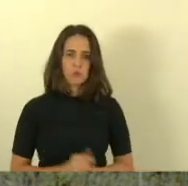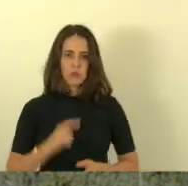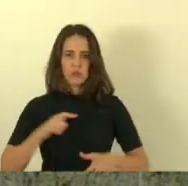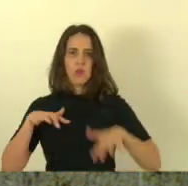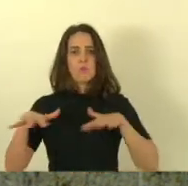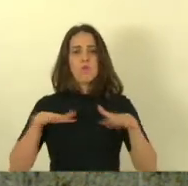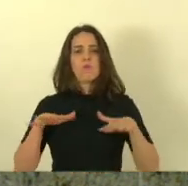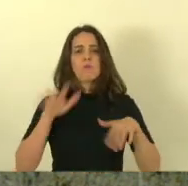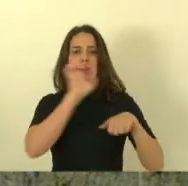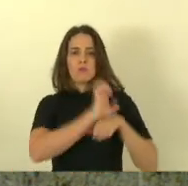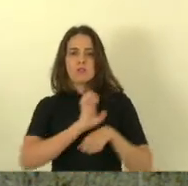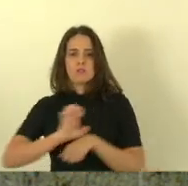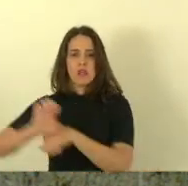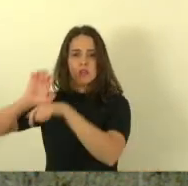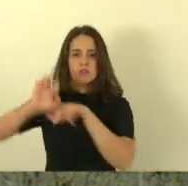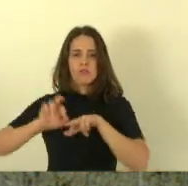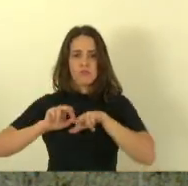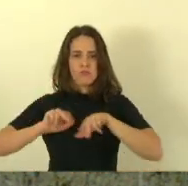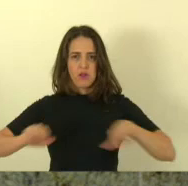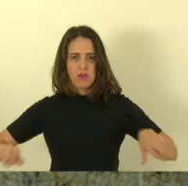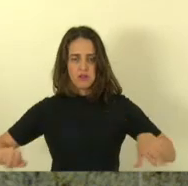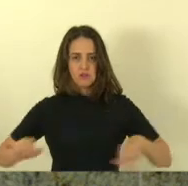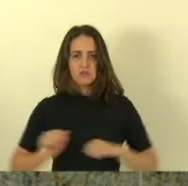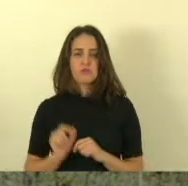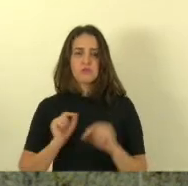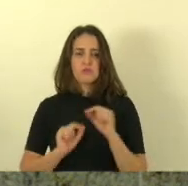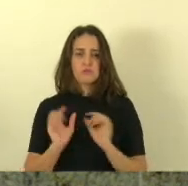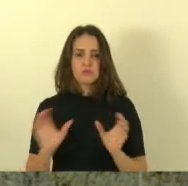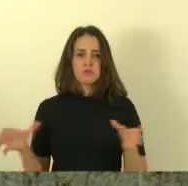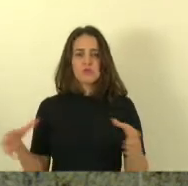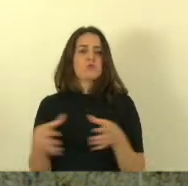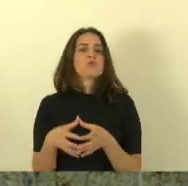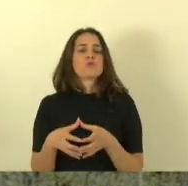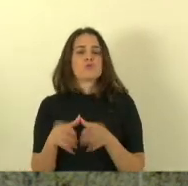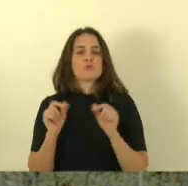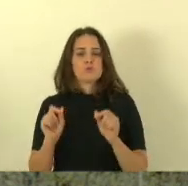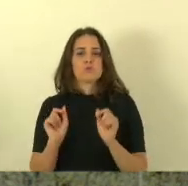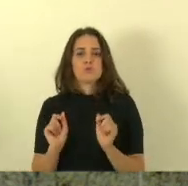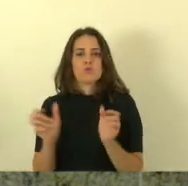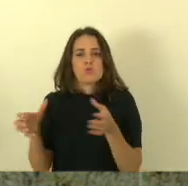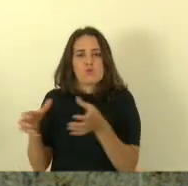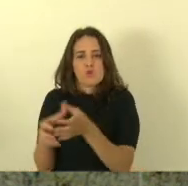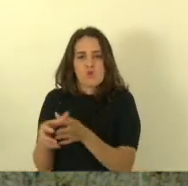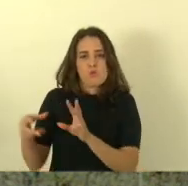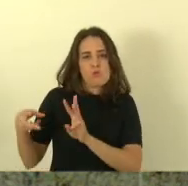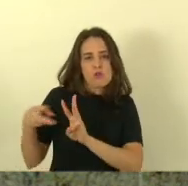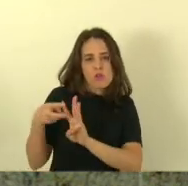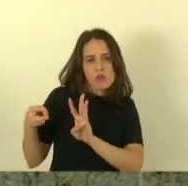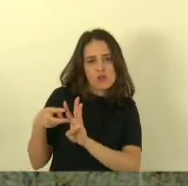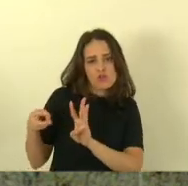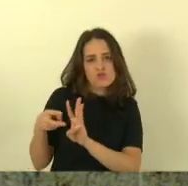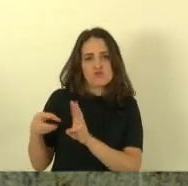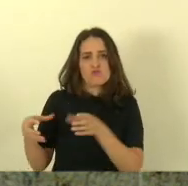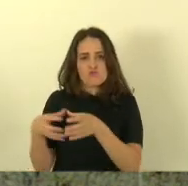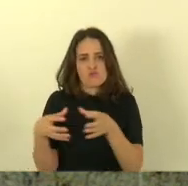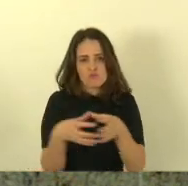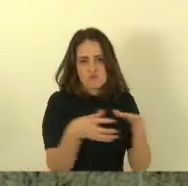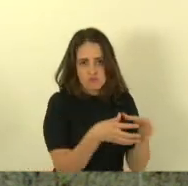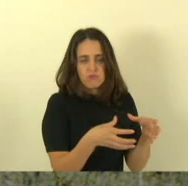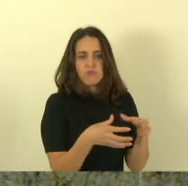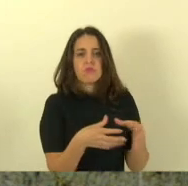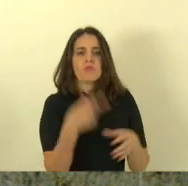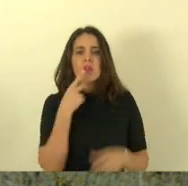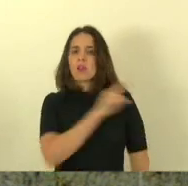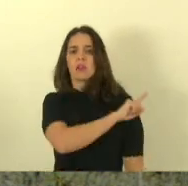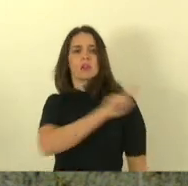feita pelas tribos pelas diversas nações dizendo